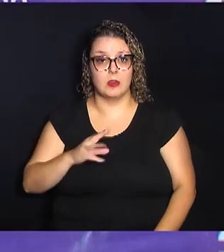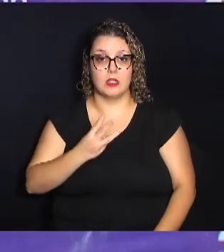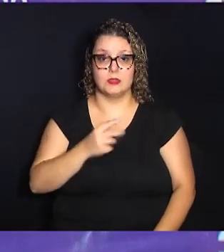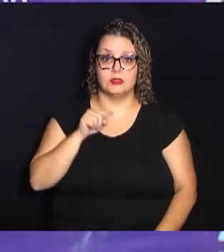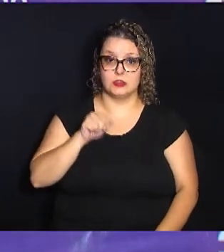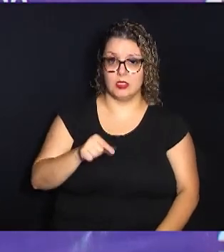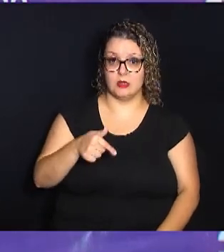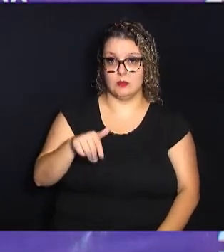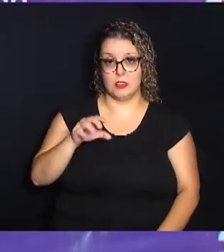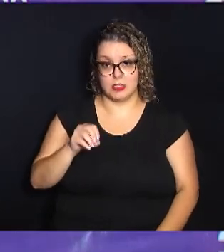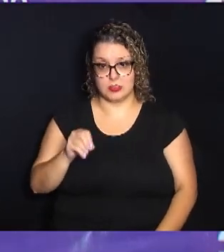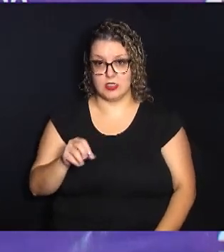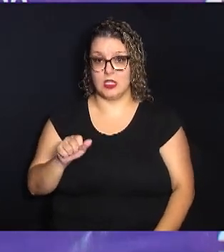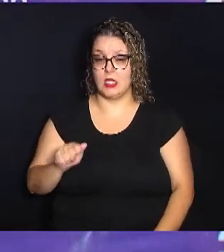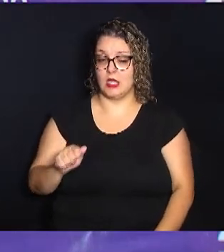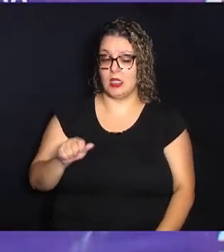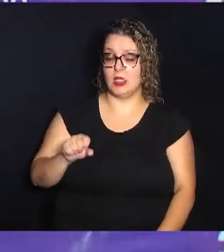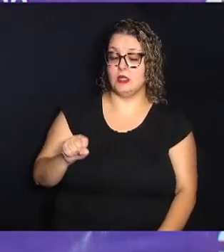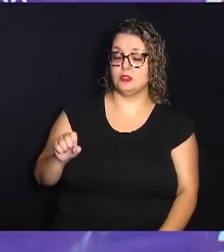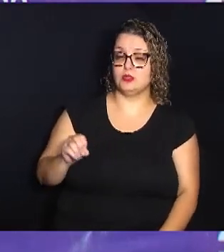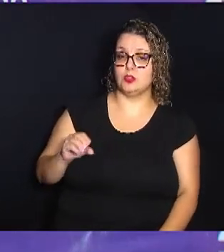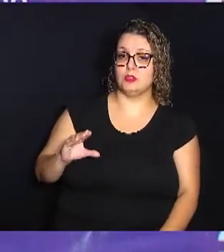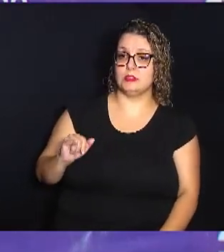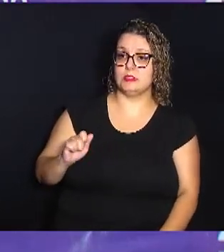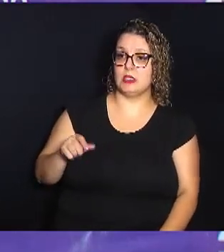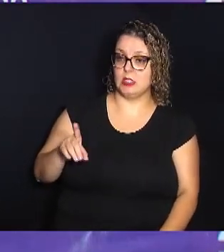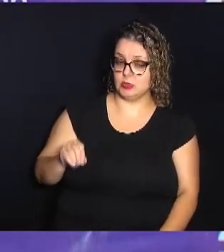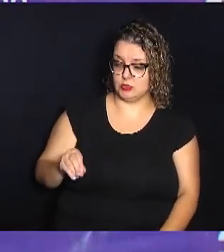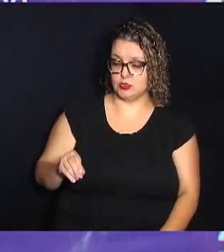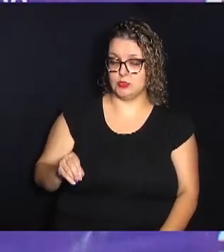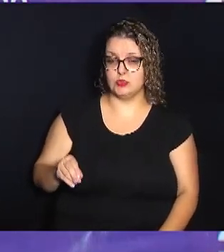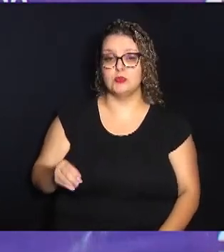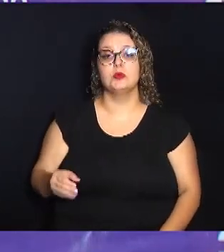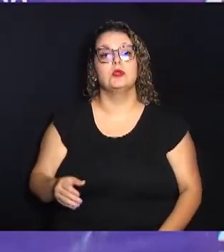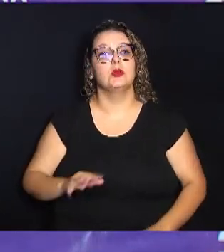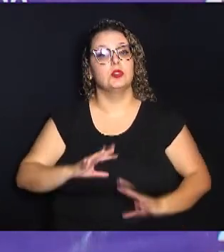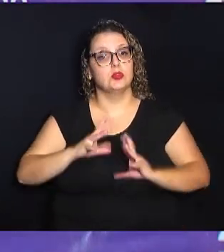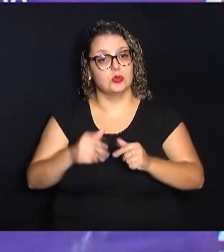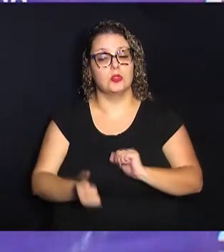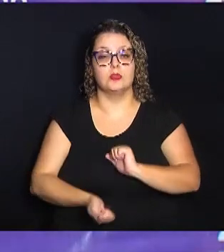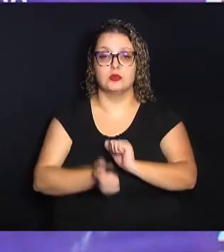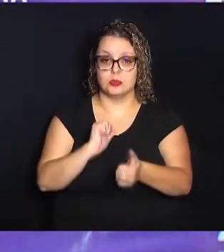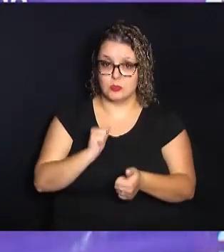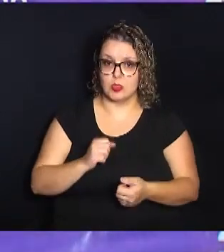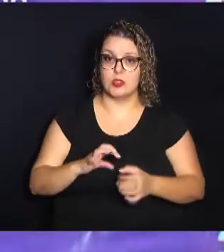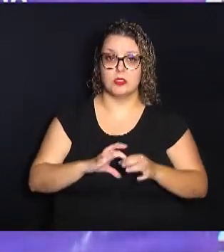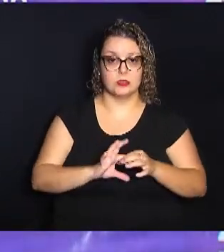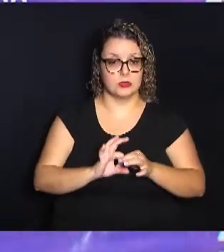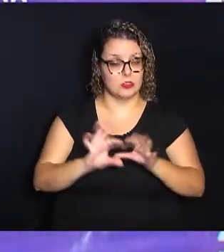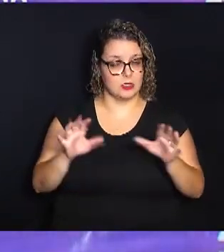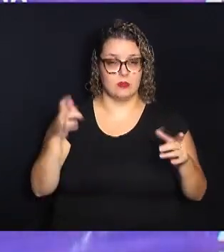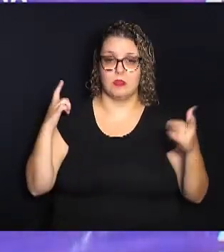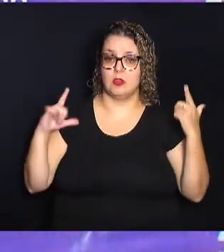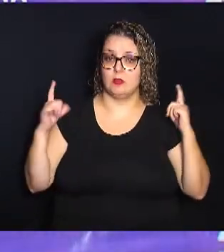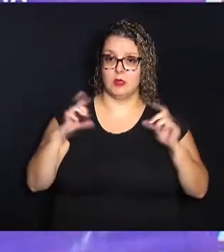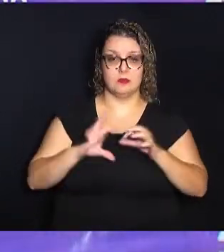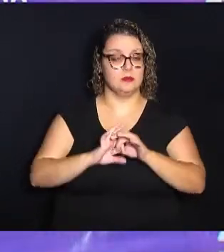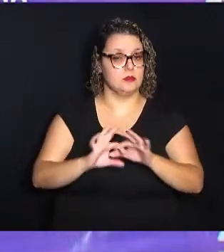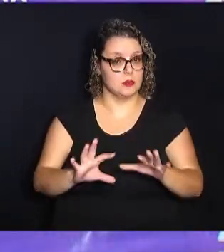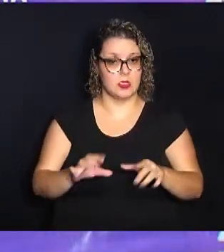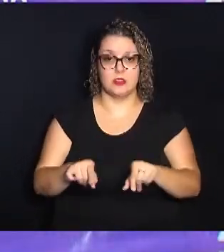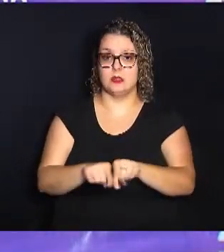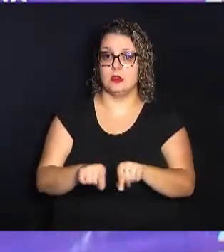.700 associados. E além de todas as atividades esportivas e de lazer oferecidas, a associação também